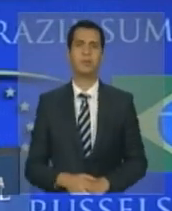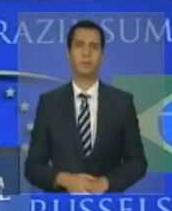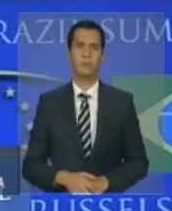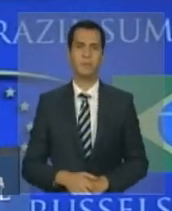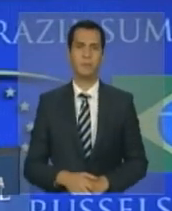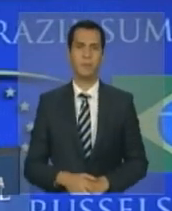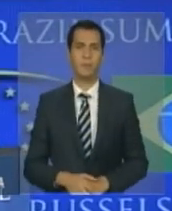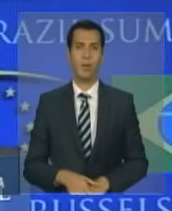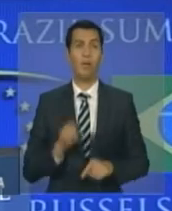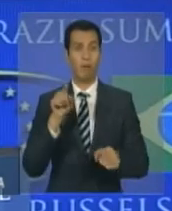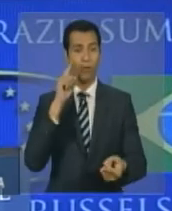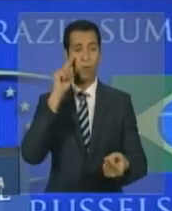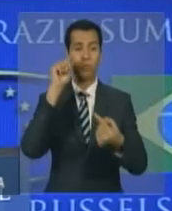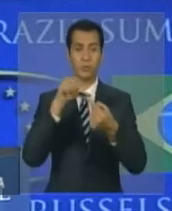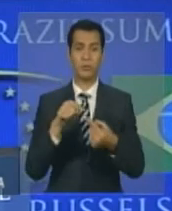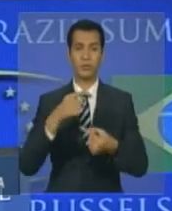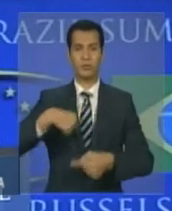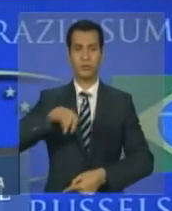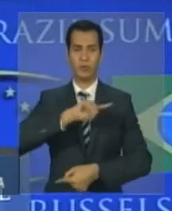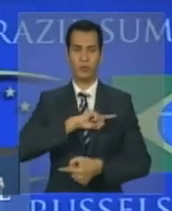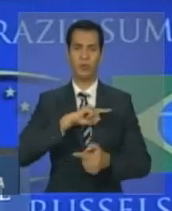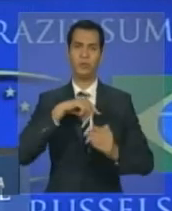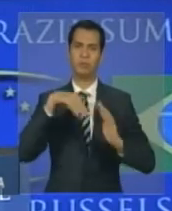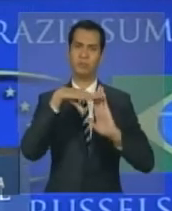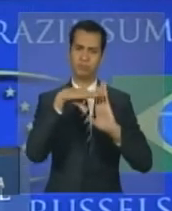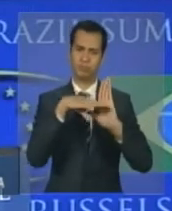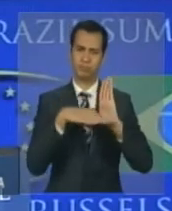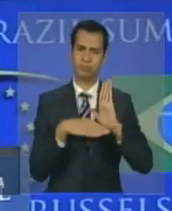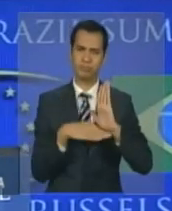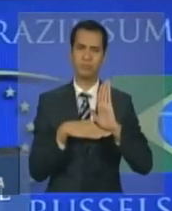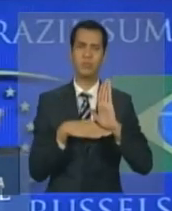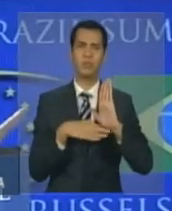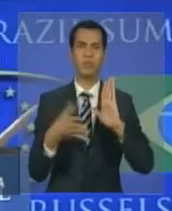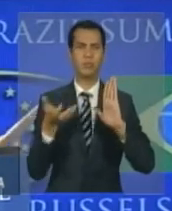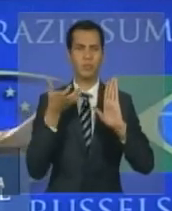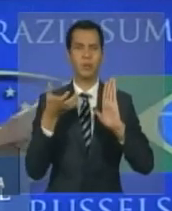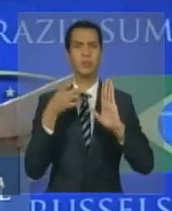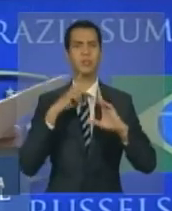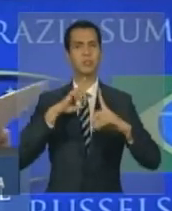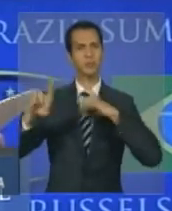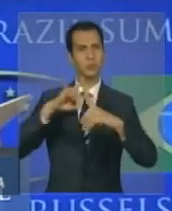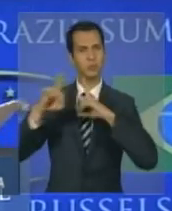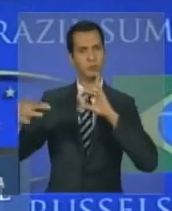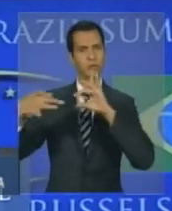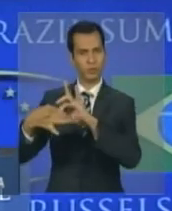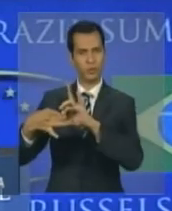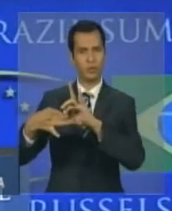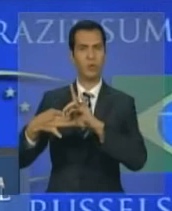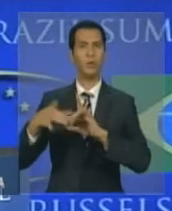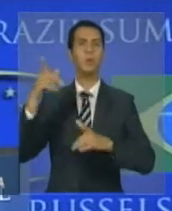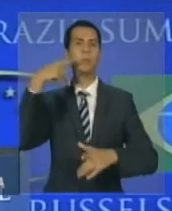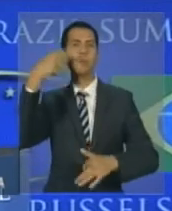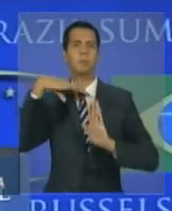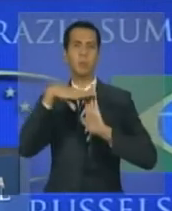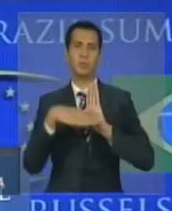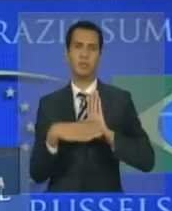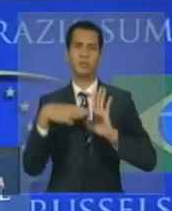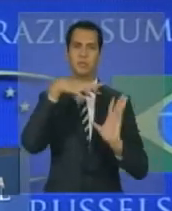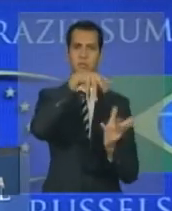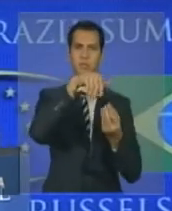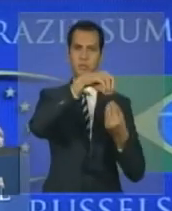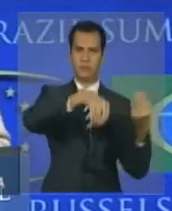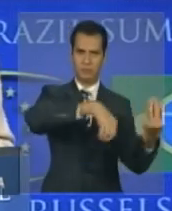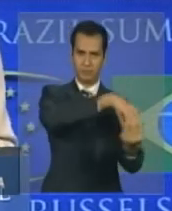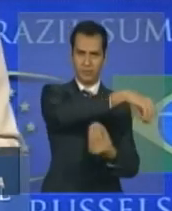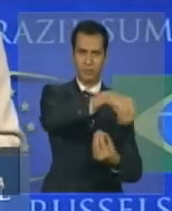objetivo das Cartas de Intenções sobre o Diálogo em Políticas Espaciais e em Desenvolvimento Tecnológico que